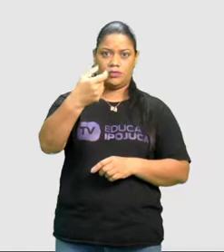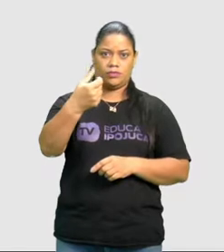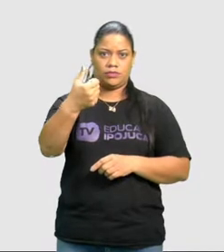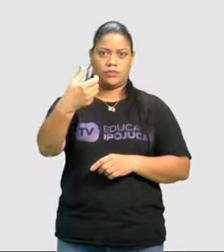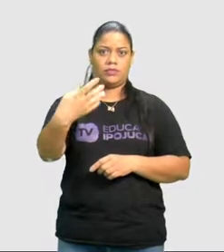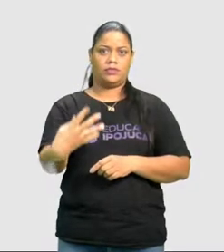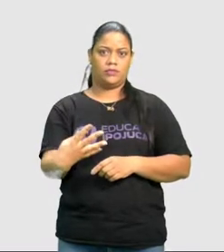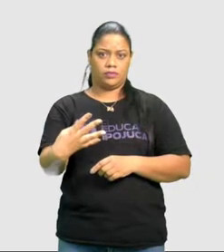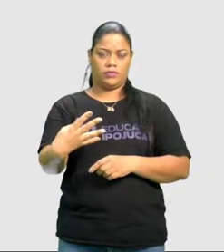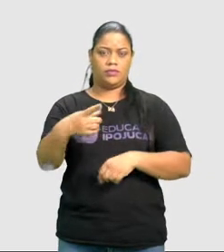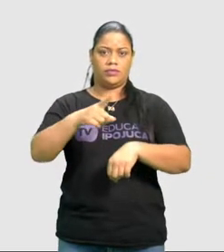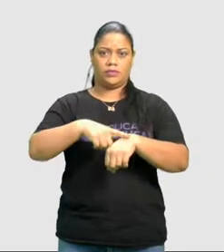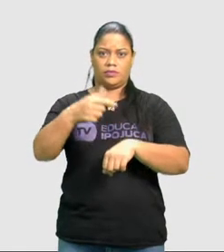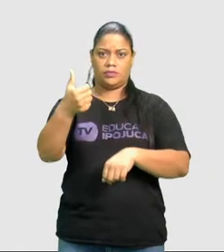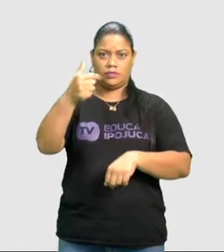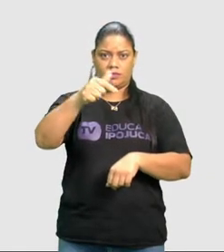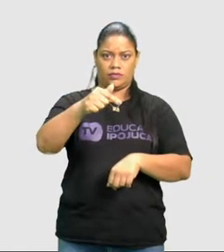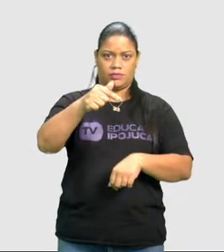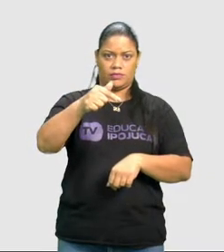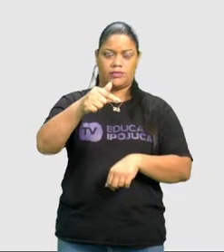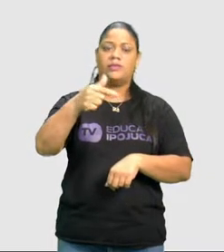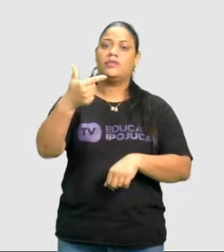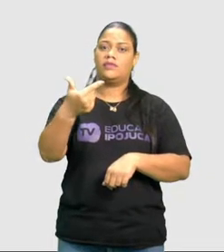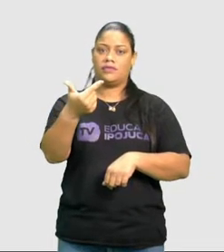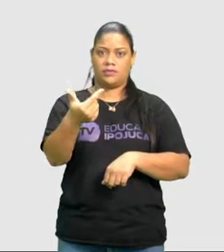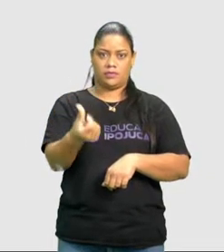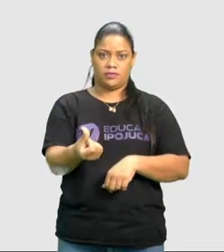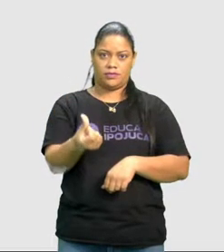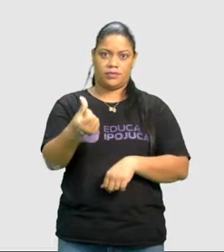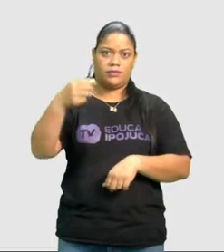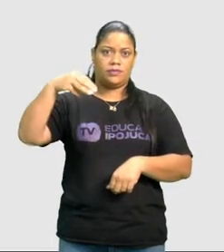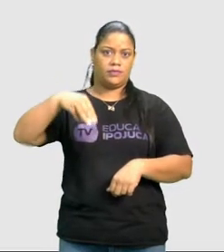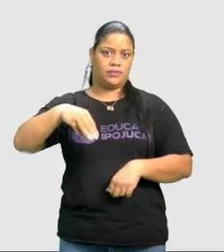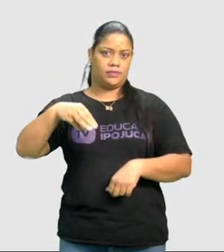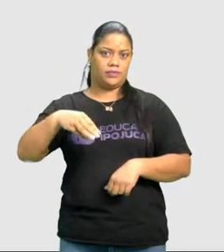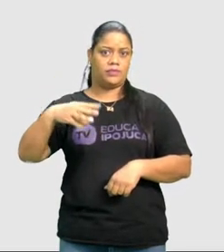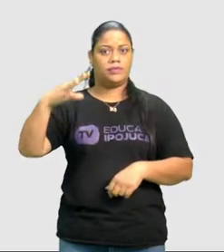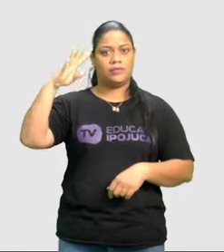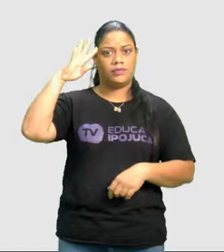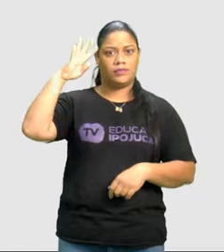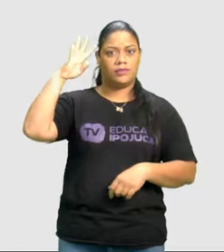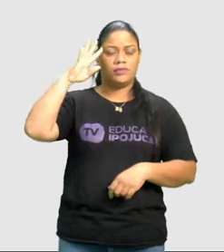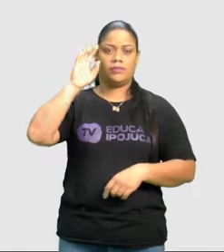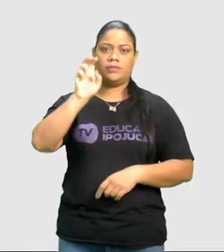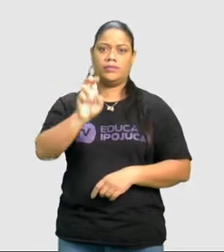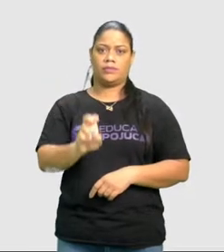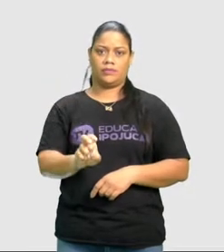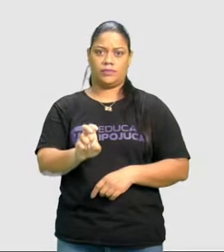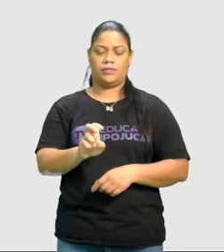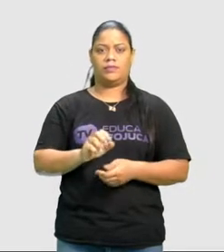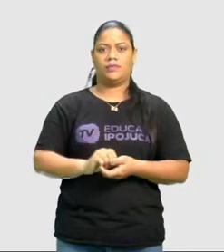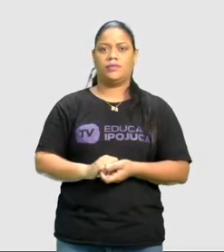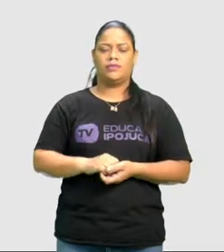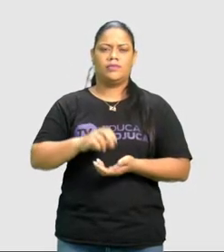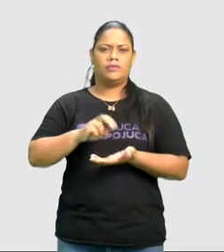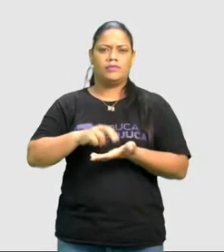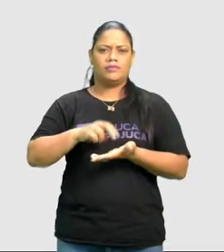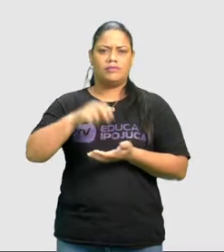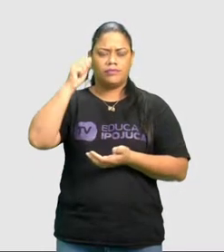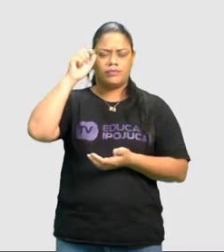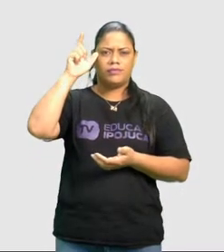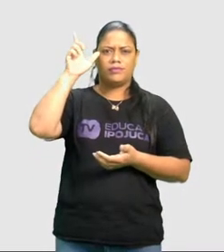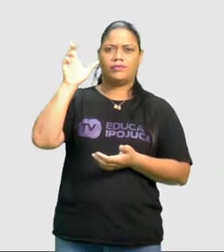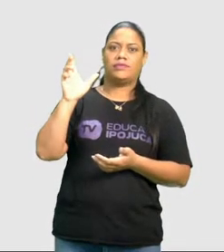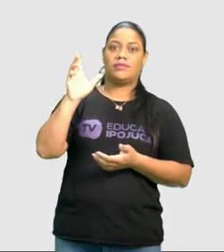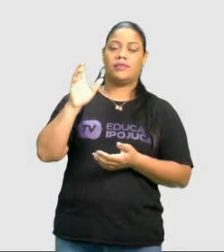às 17 horas e 26 minutos. A quarta-feira, às 5, nem bem amanheceu e a Adriana